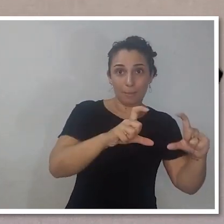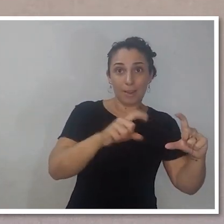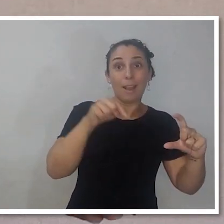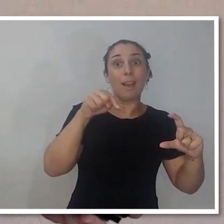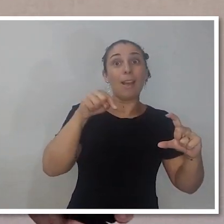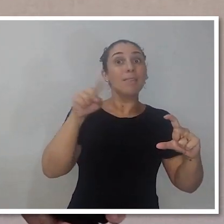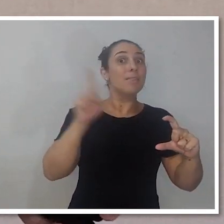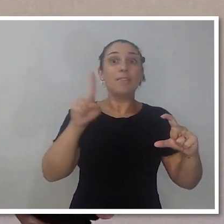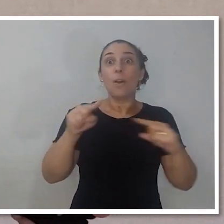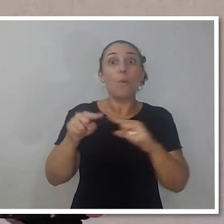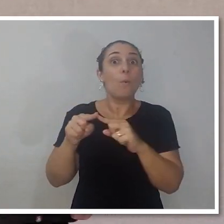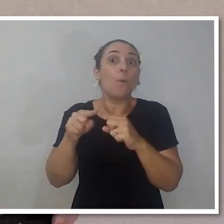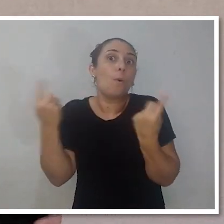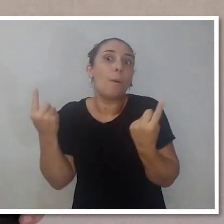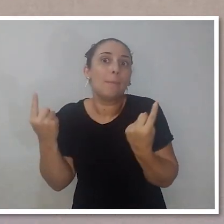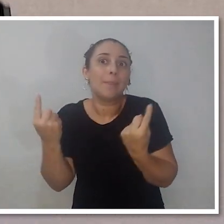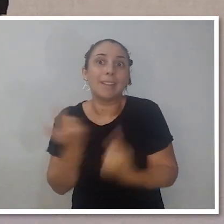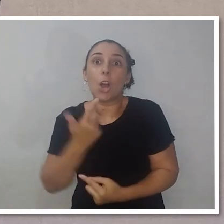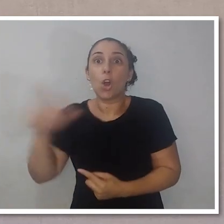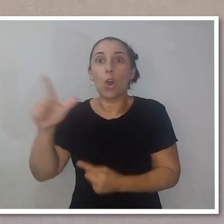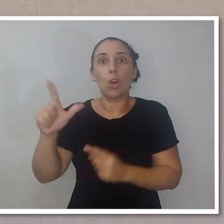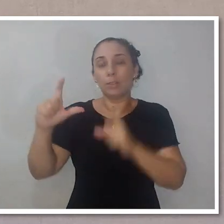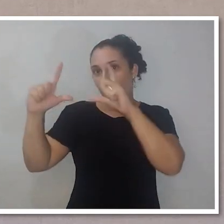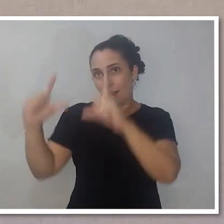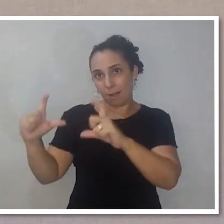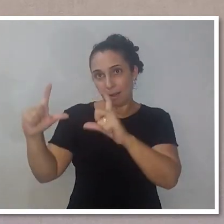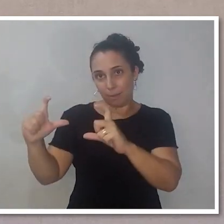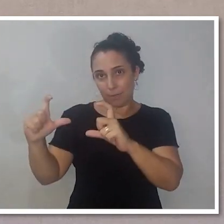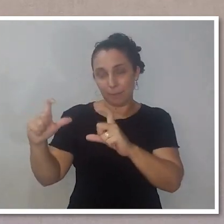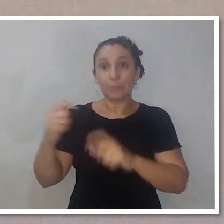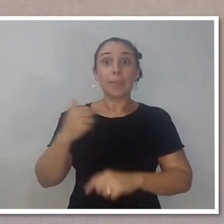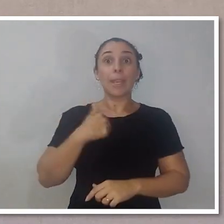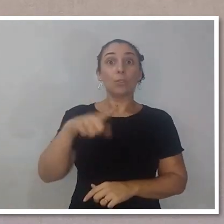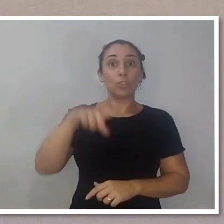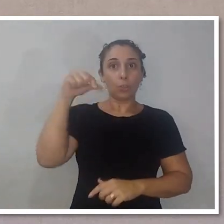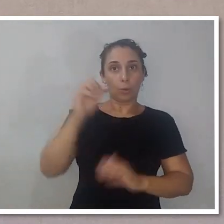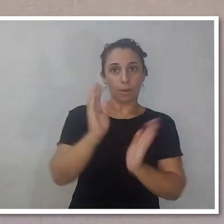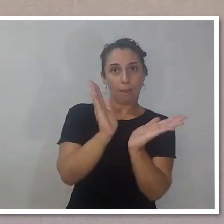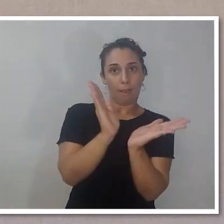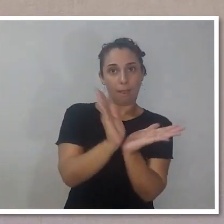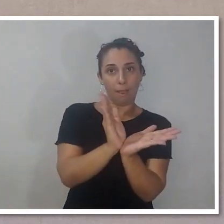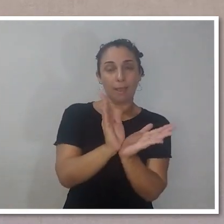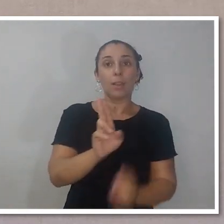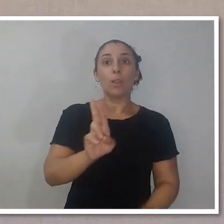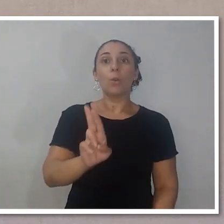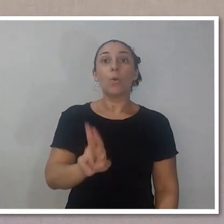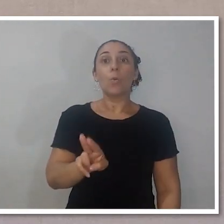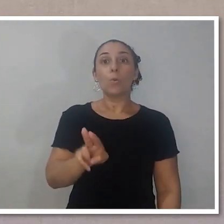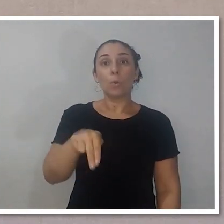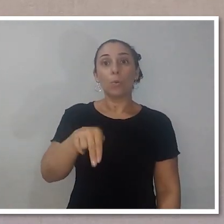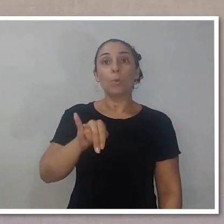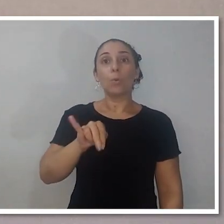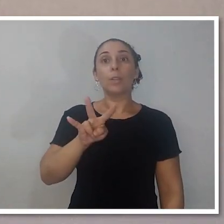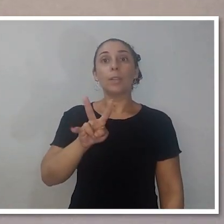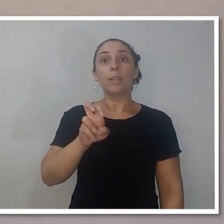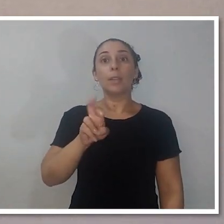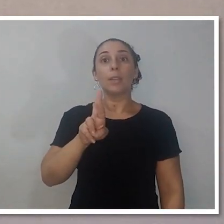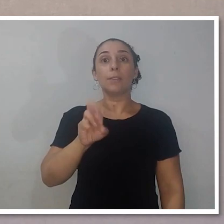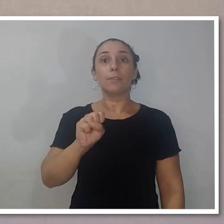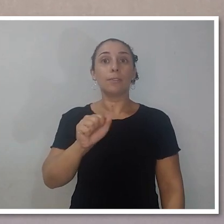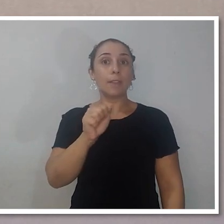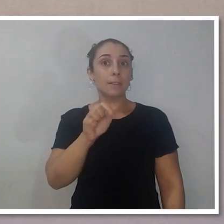servir em outro modelo de câmera. Eu preferi esse aqui que é universal. Ele pode ser adaptado em qualquer tipo de câmera.